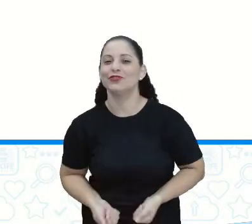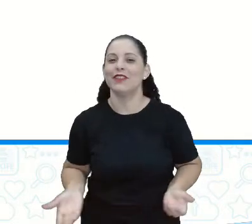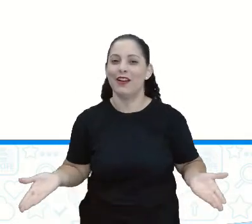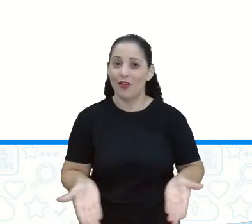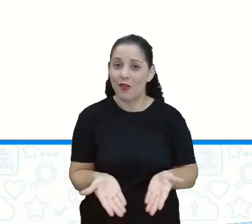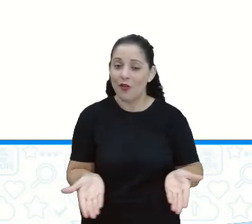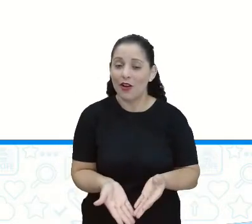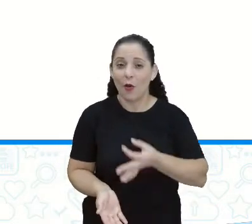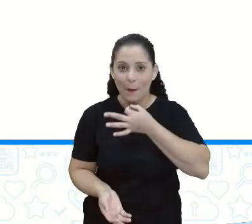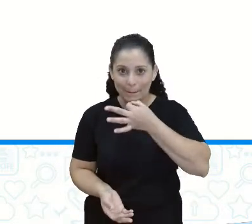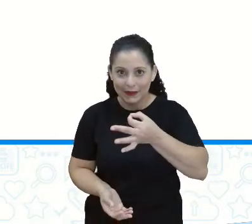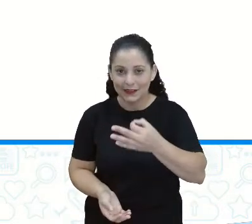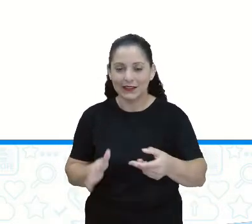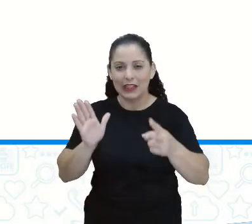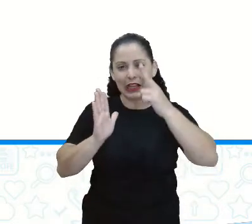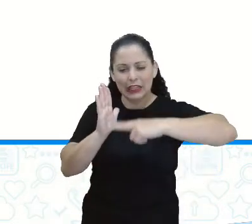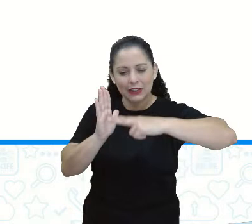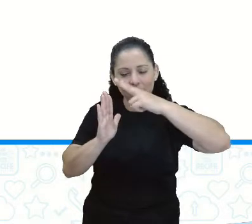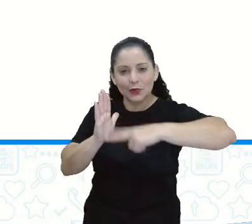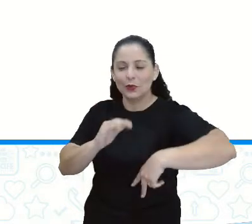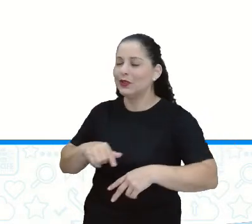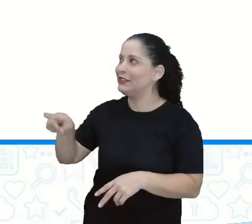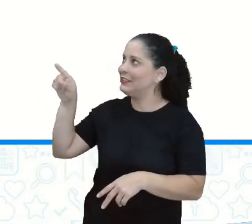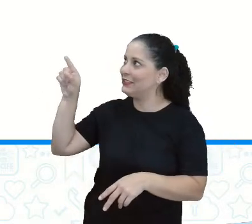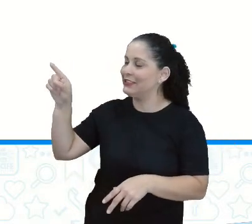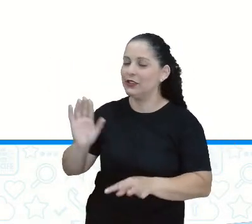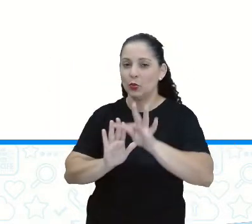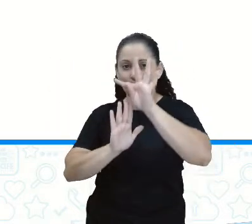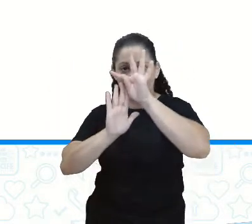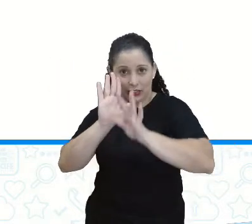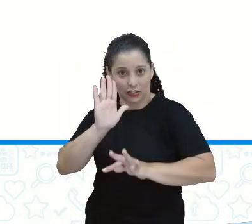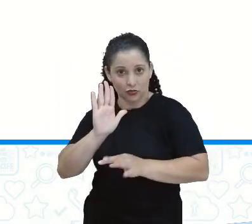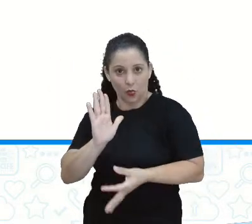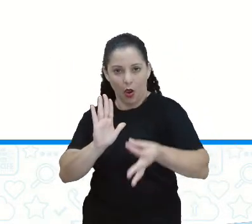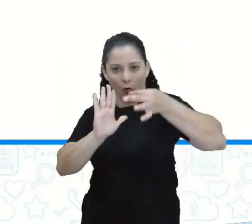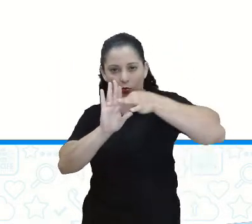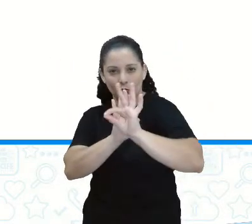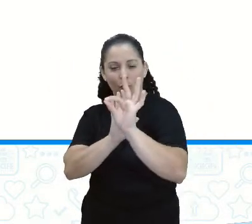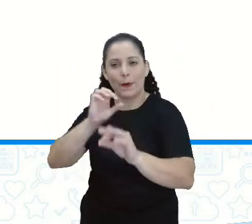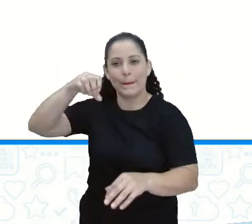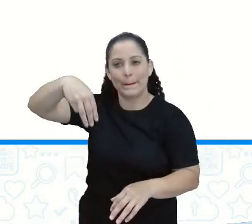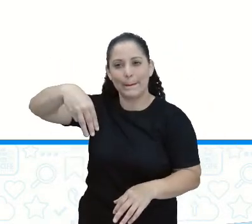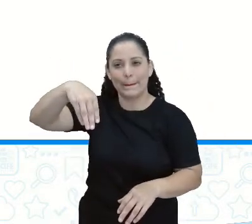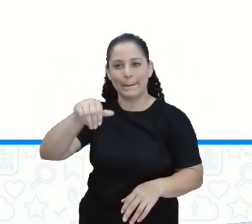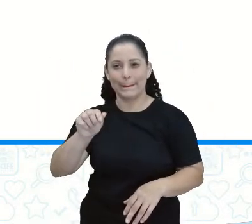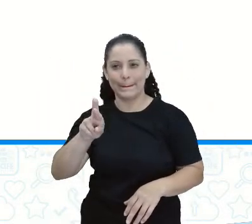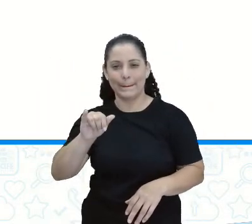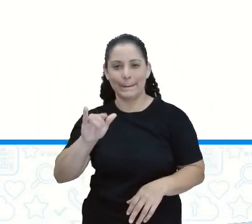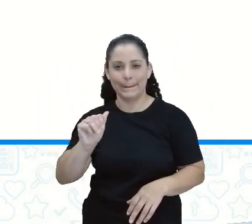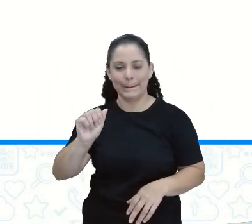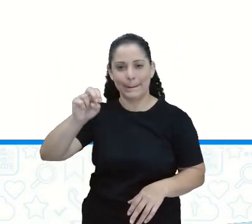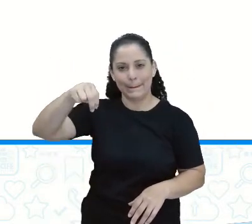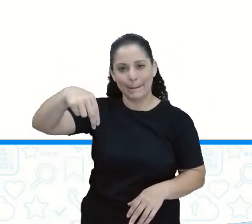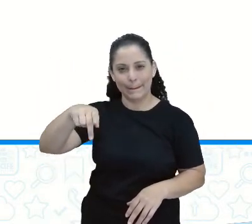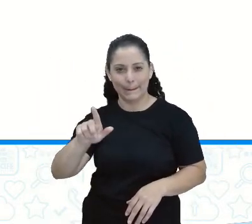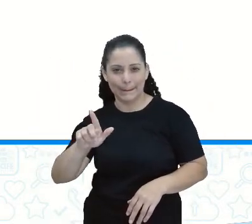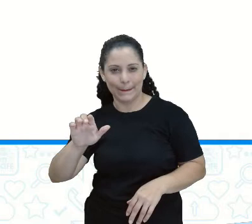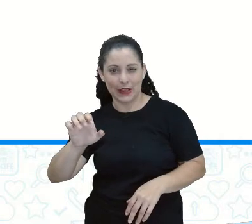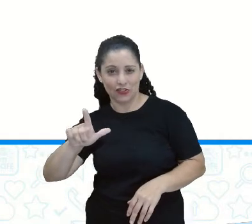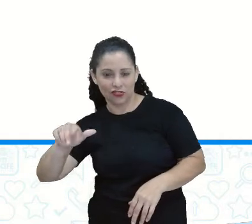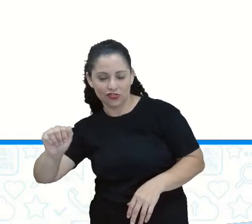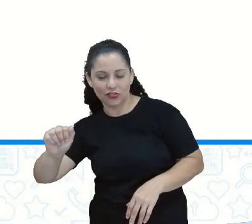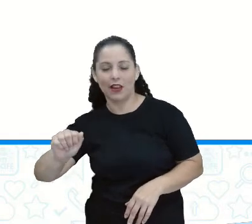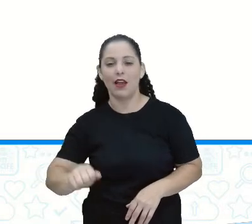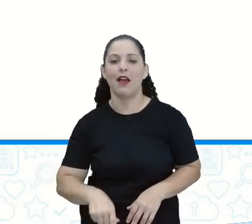sugestão de leitura Esse texto é de Mariângela Haddad É bem interessante,